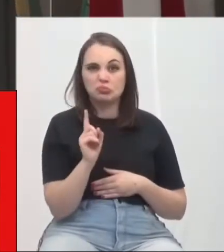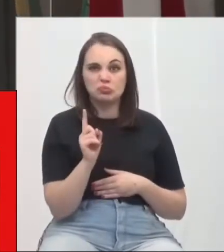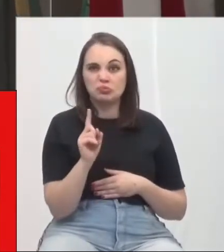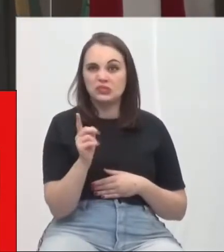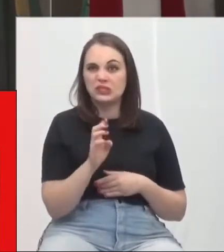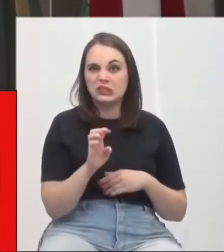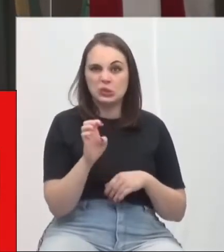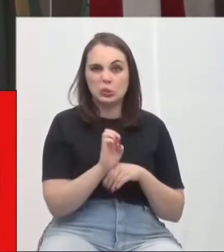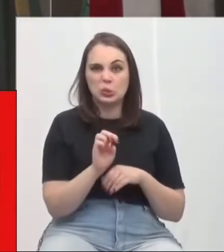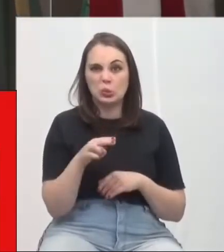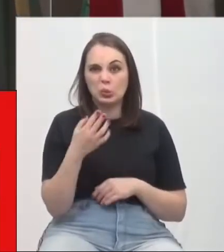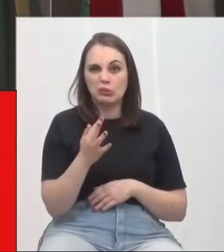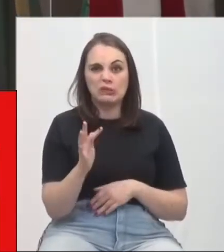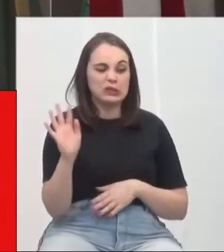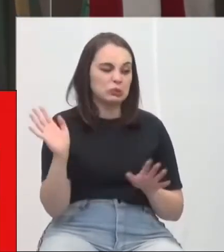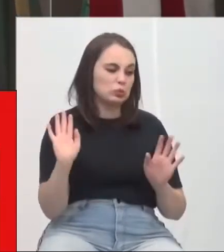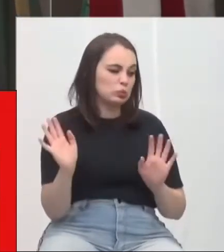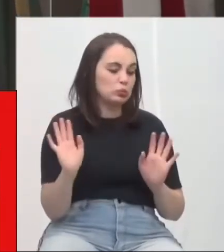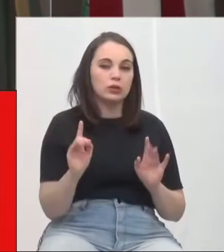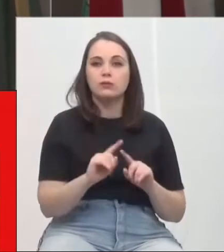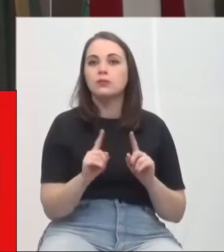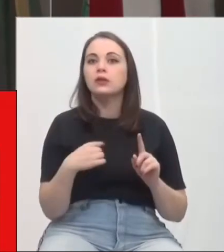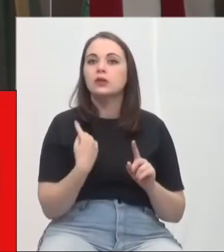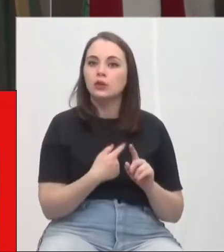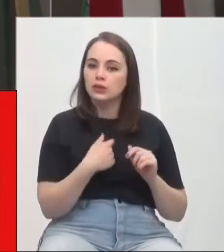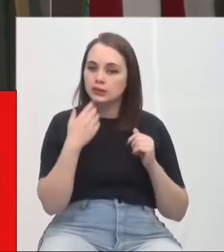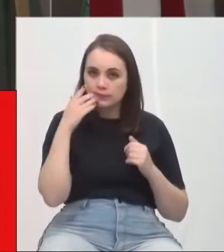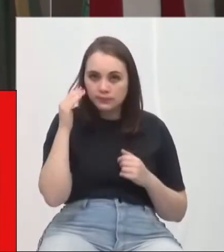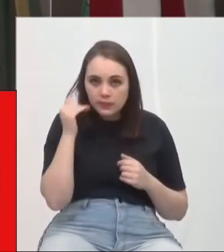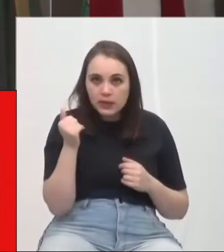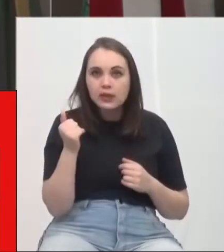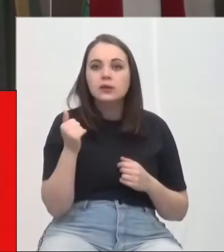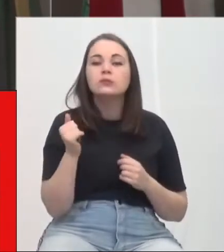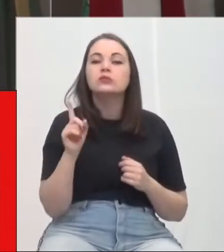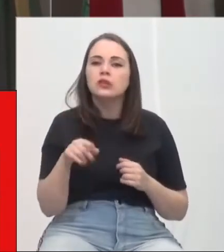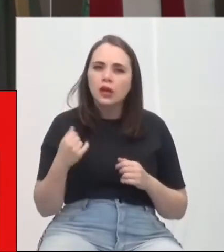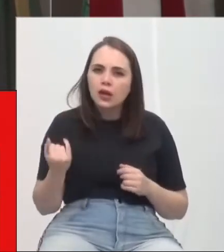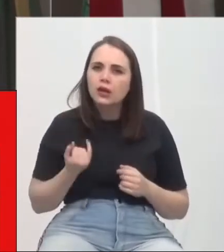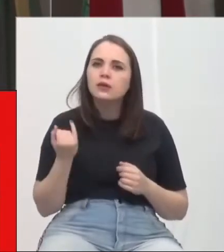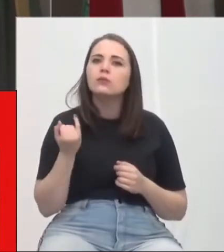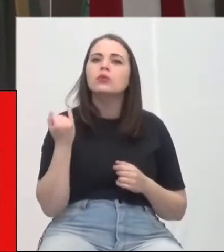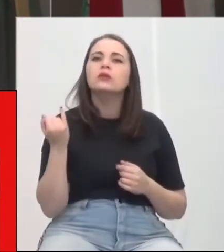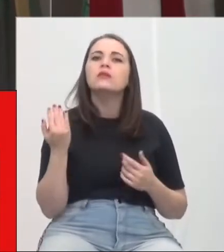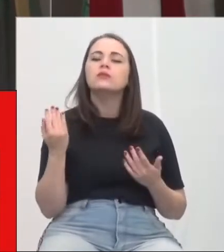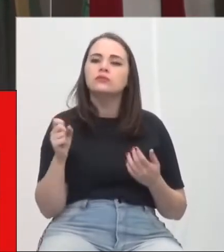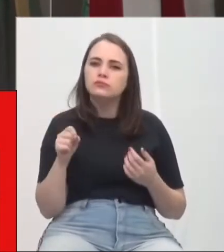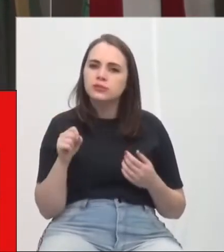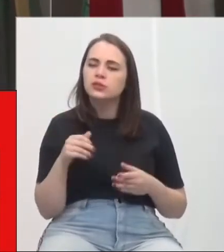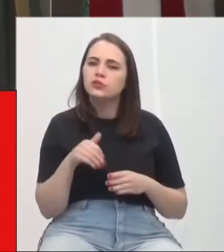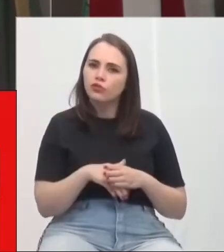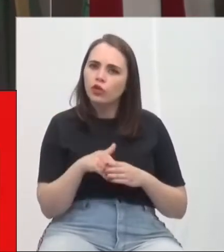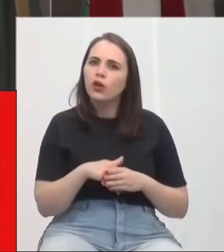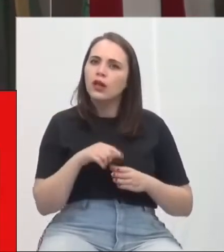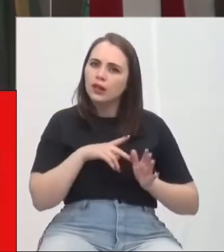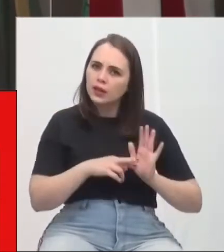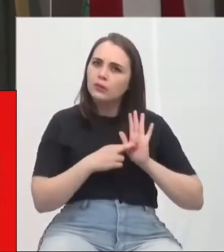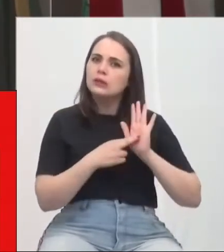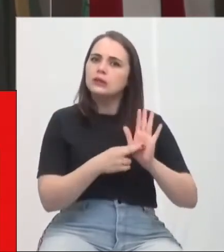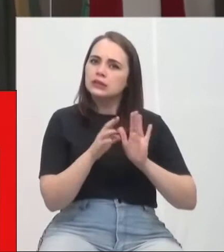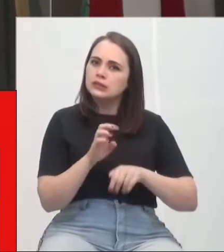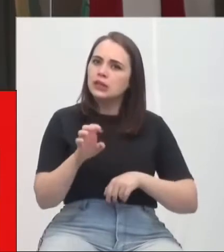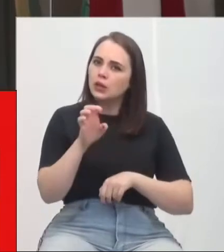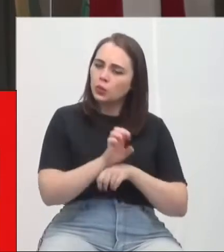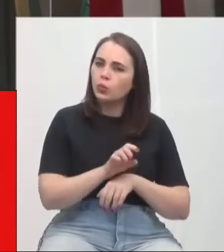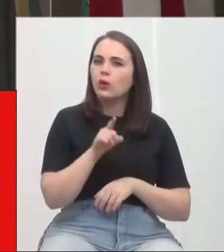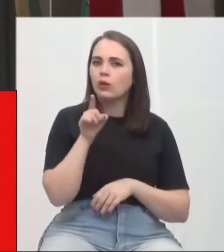estaduais nem em federal. Mas nós soubemos, estamos aí na política, soubemos, o quanto é importante nós termos nossos representantes estaduais